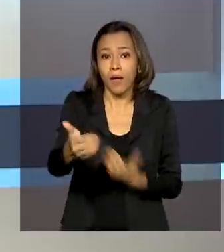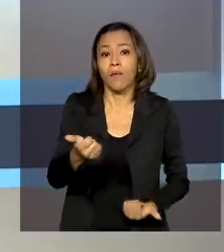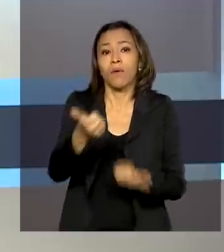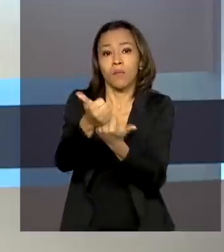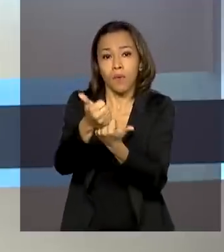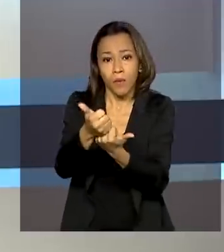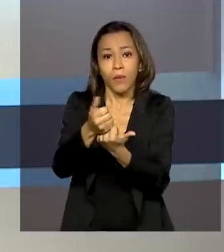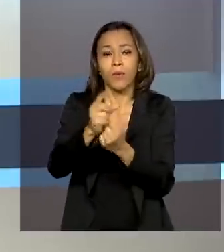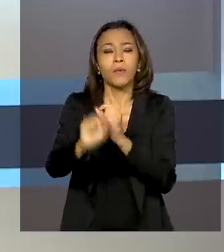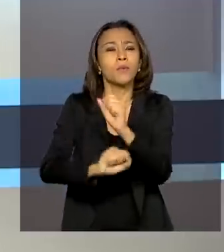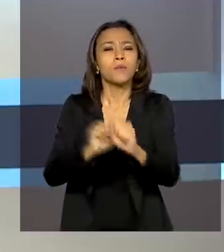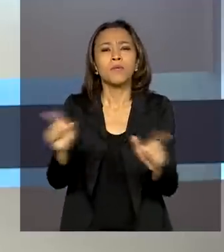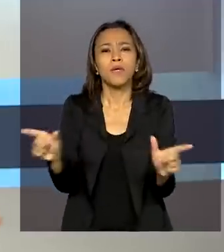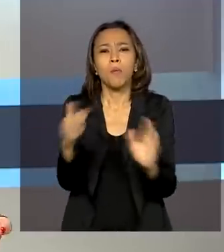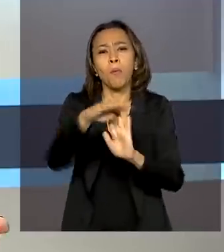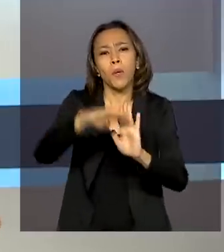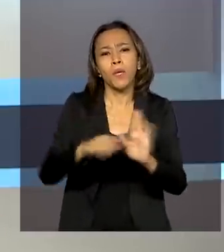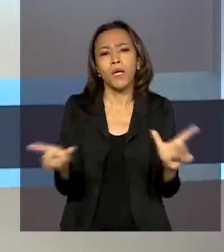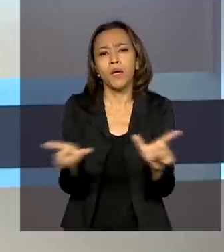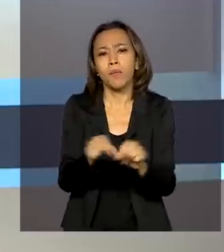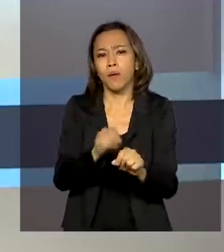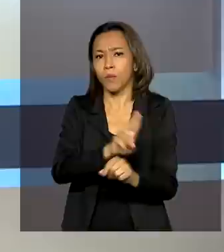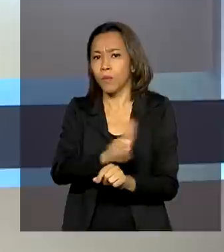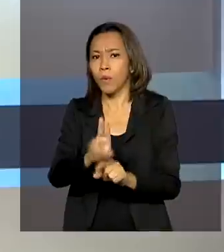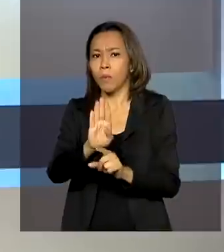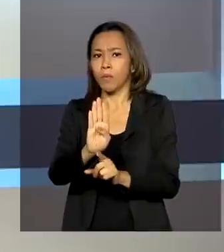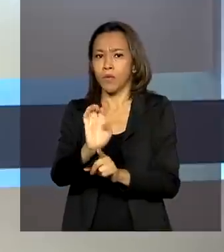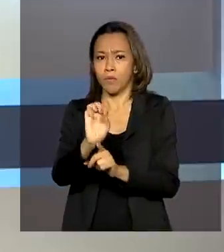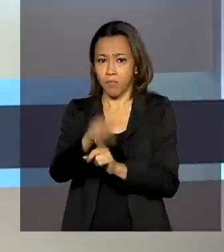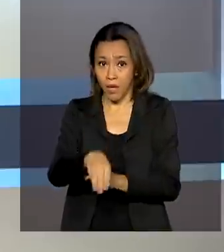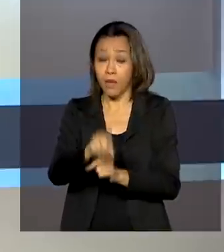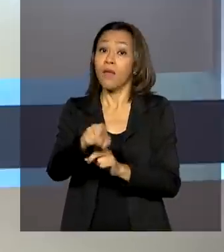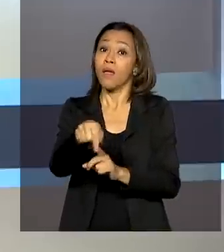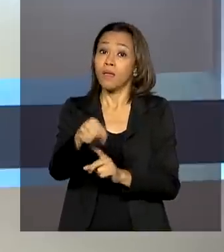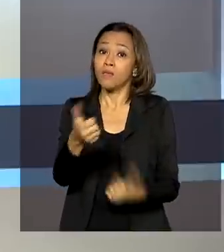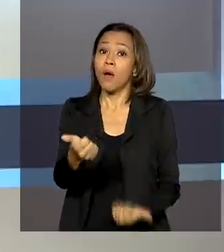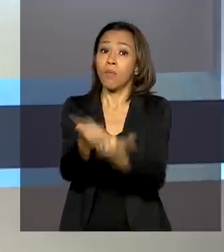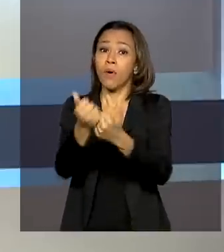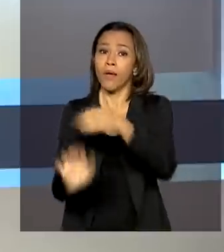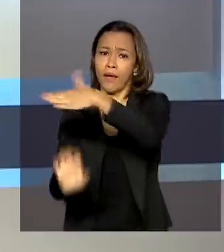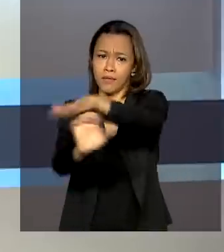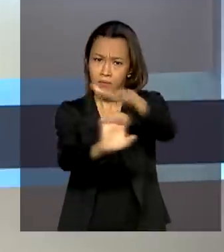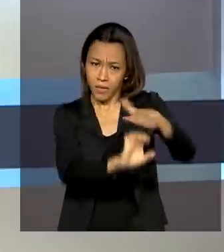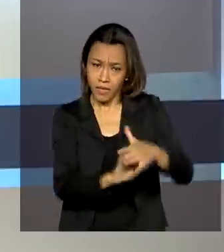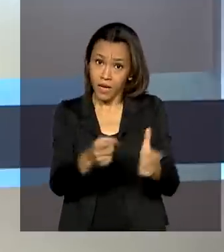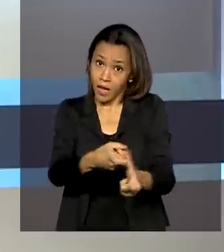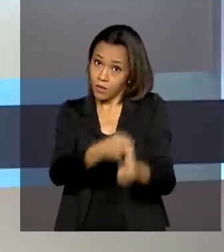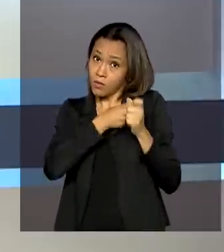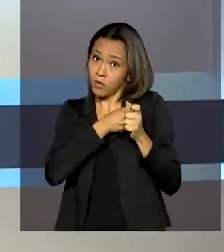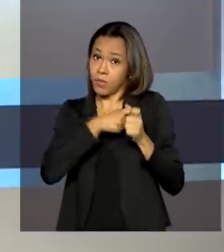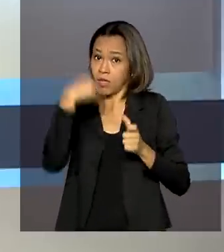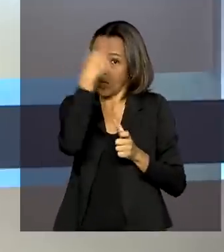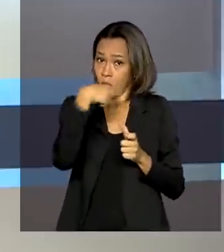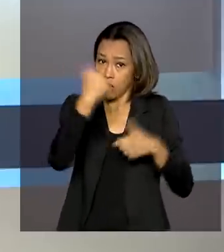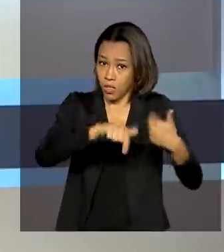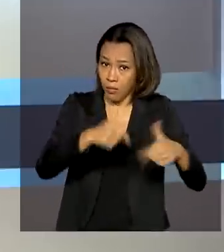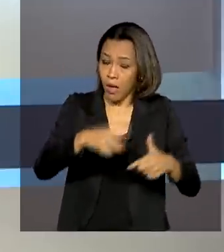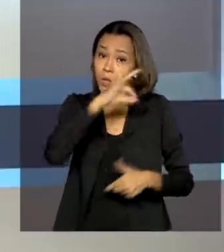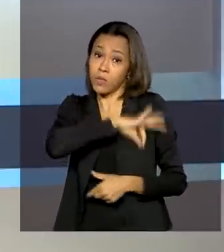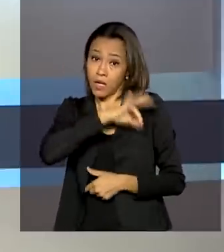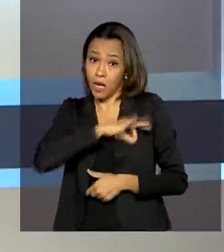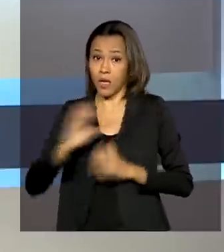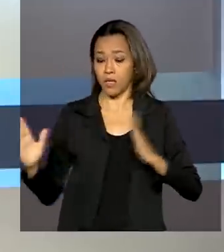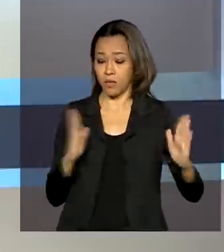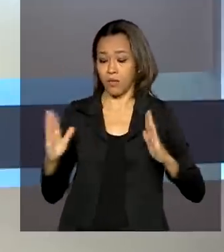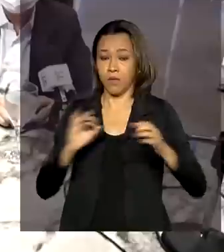emprego e da renda, o bem. Esse programa autoriza empresas a reduzirem ou suspenderem a jornada e o salário dos funcionários durante a